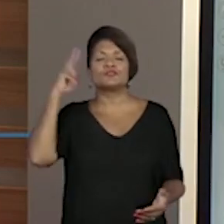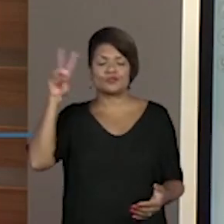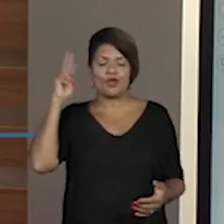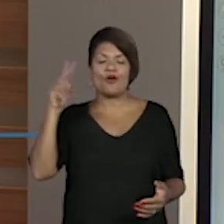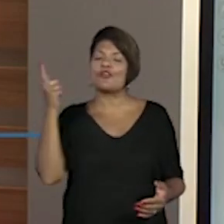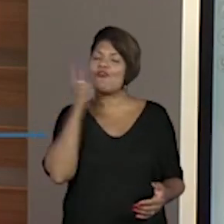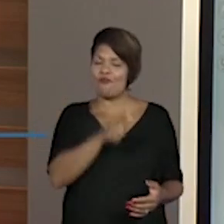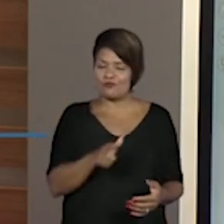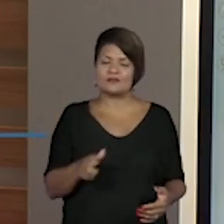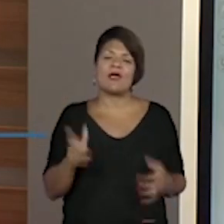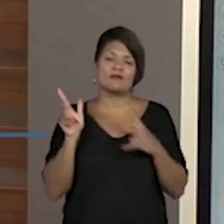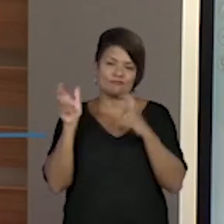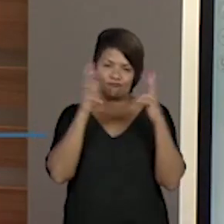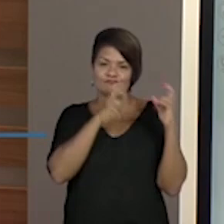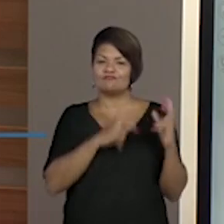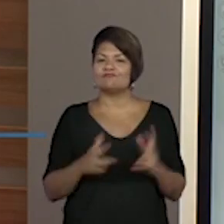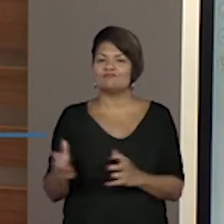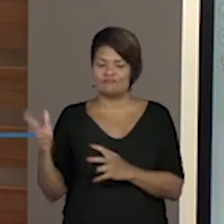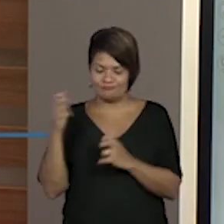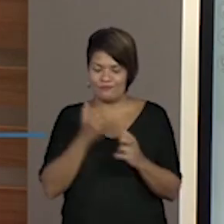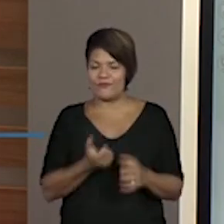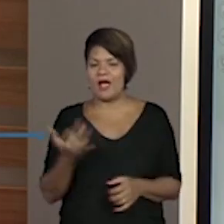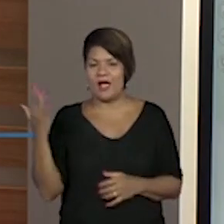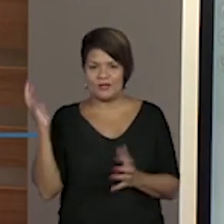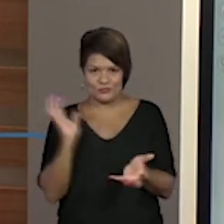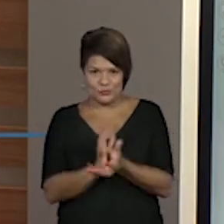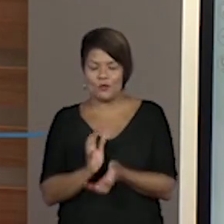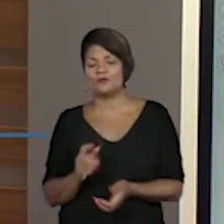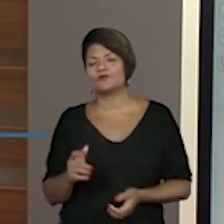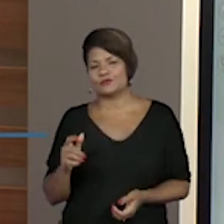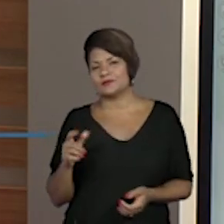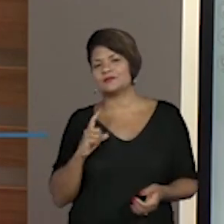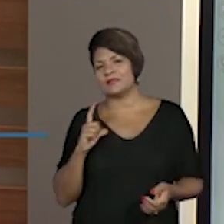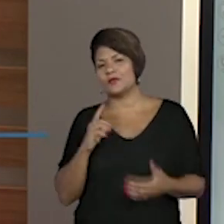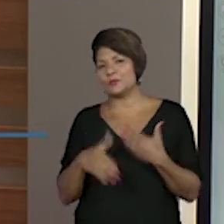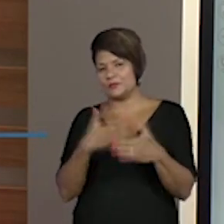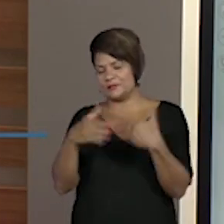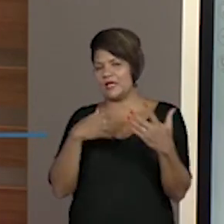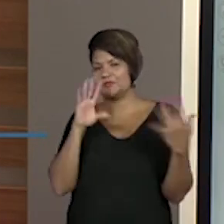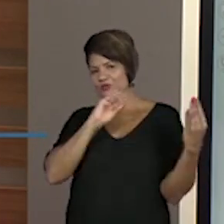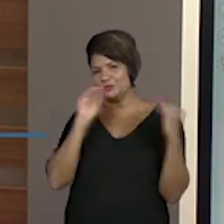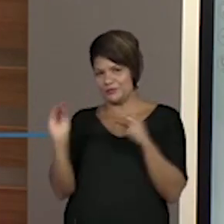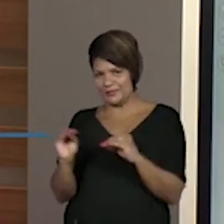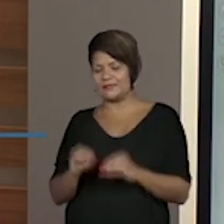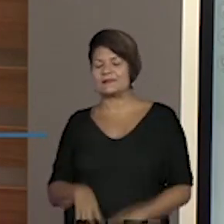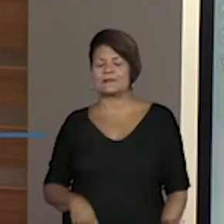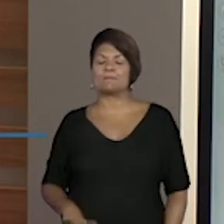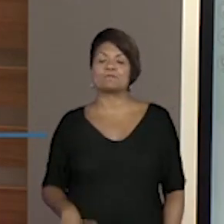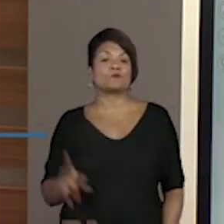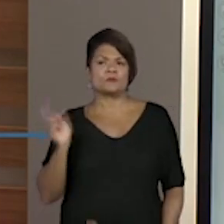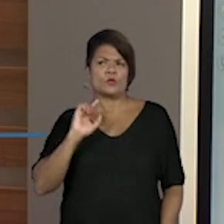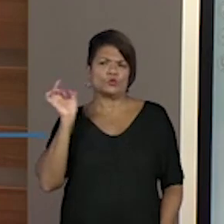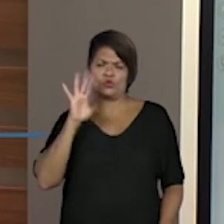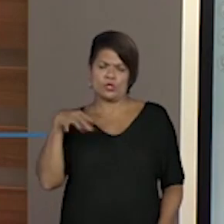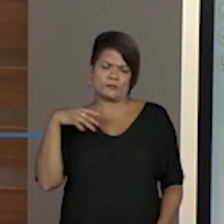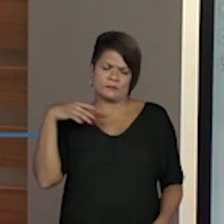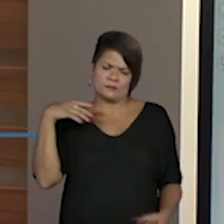muitos e muitos povos, pessoas que acabaram fazendo esse processo migratório, não só para São Paulo, mas para as grandes capitais aqui do Brasil.